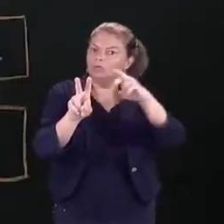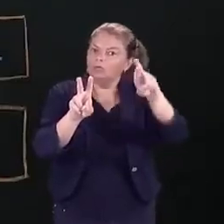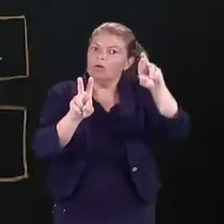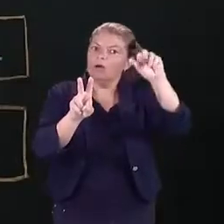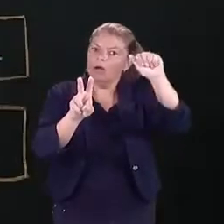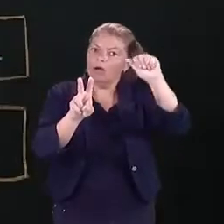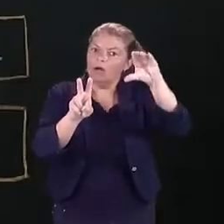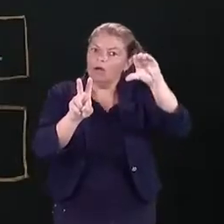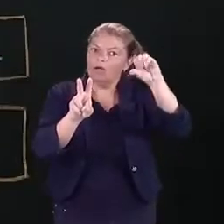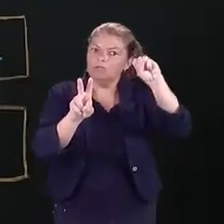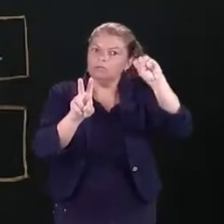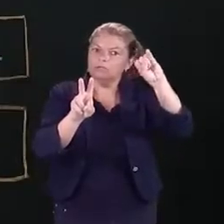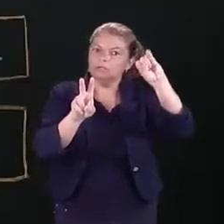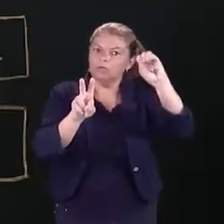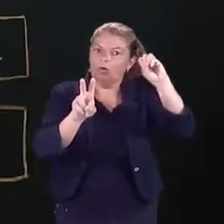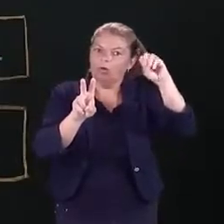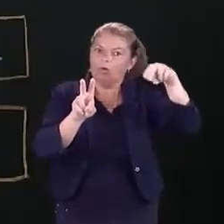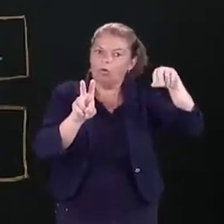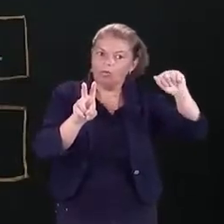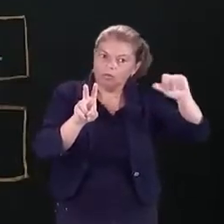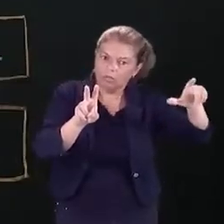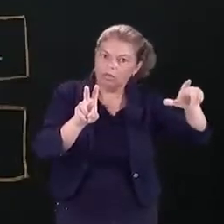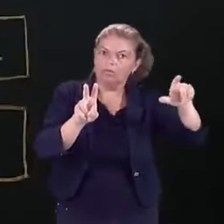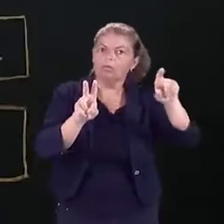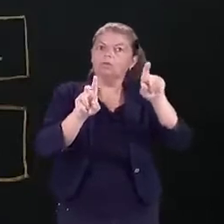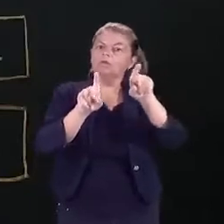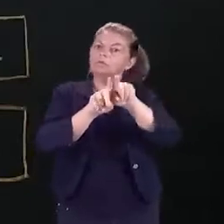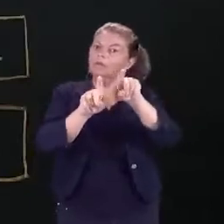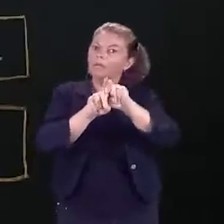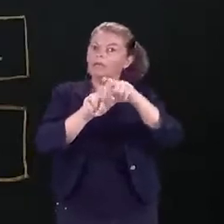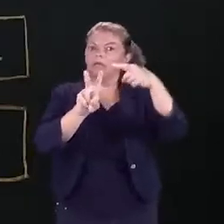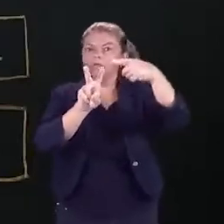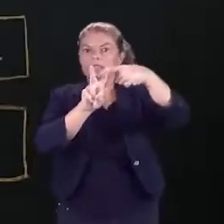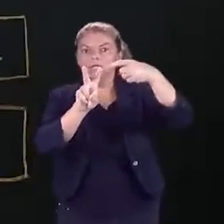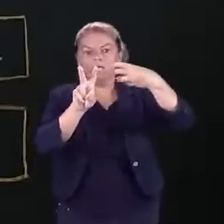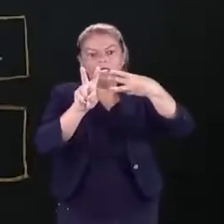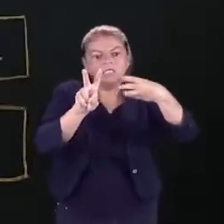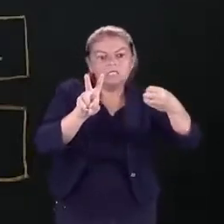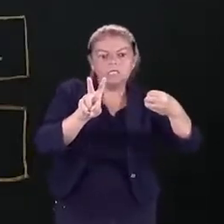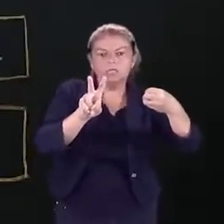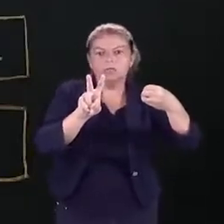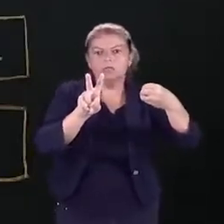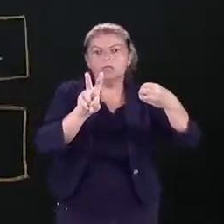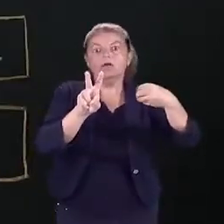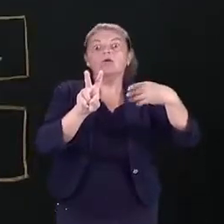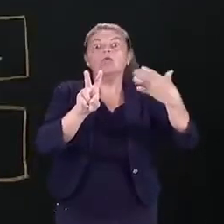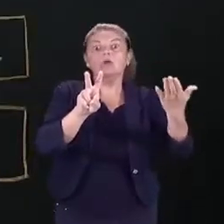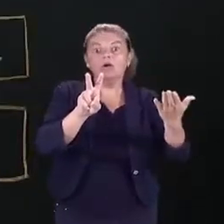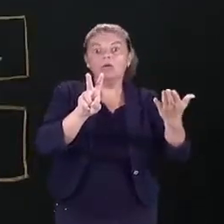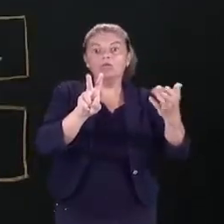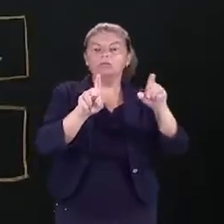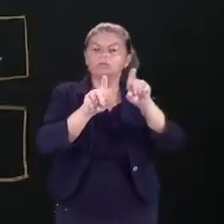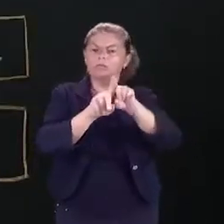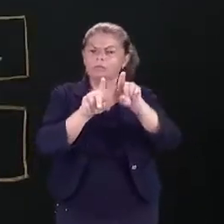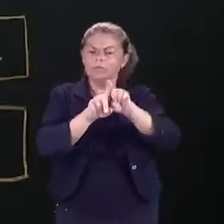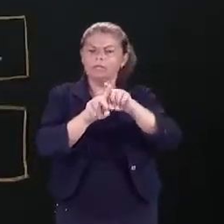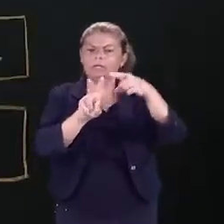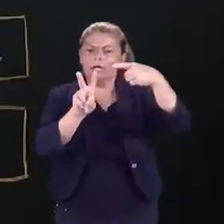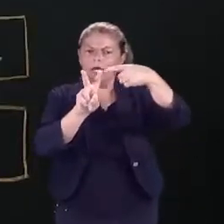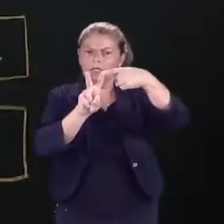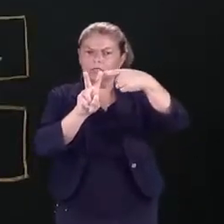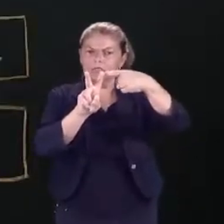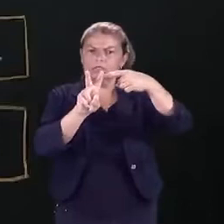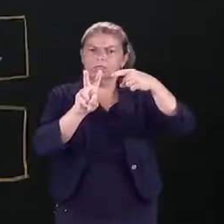raiz quadrada de 30 é um número irracional. Ou ainda, a raiz cúbica de